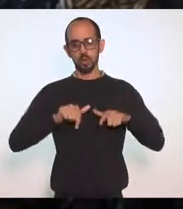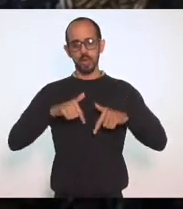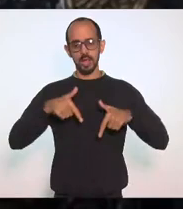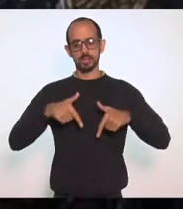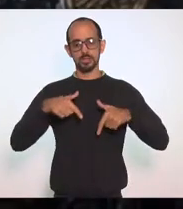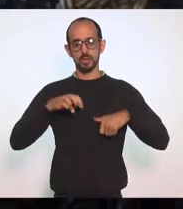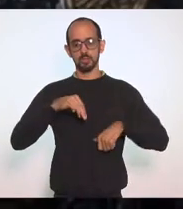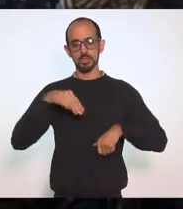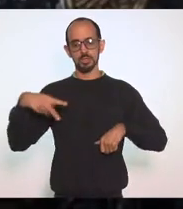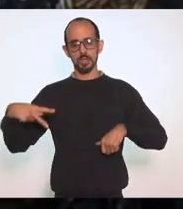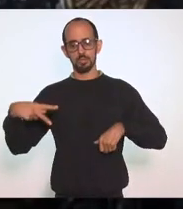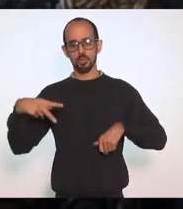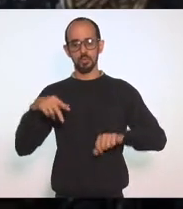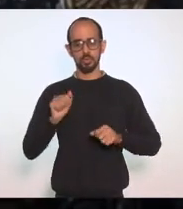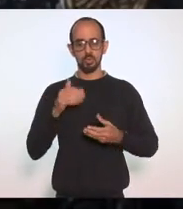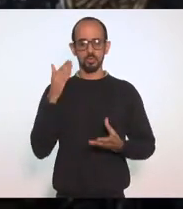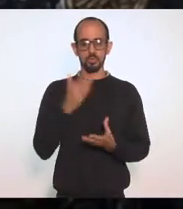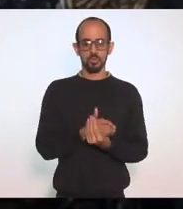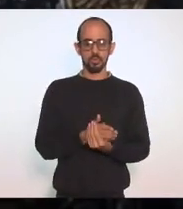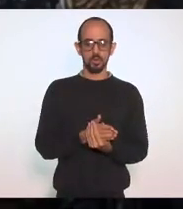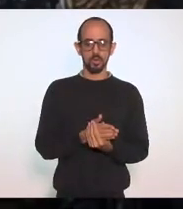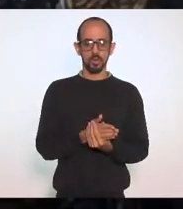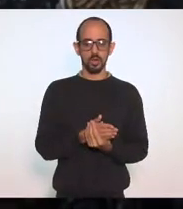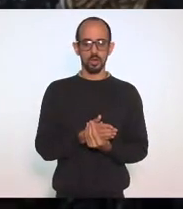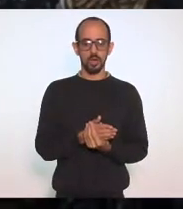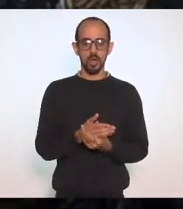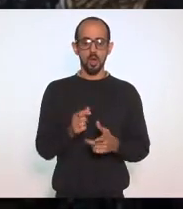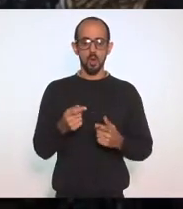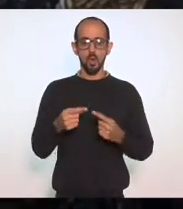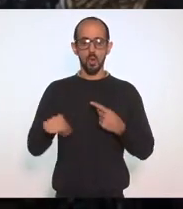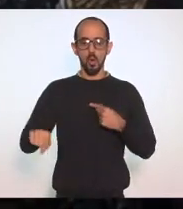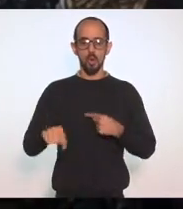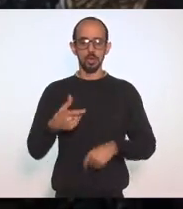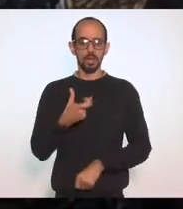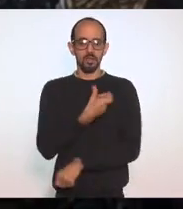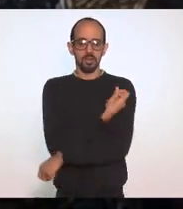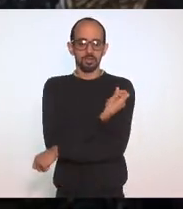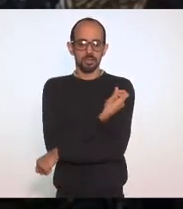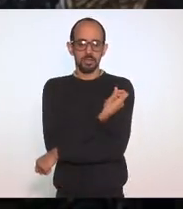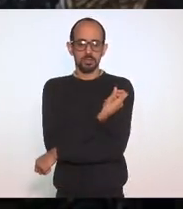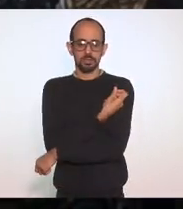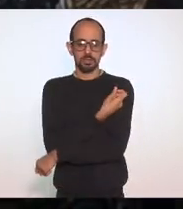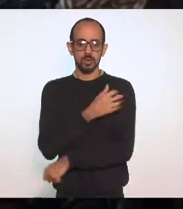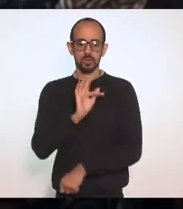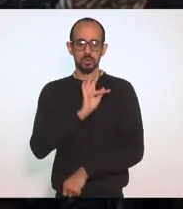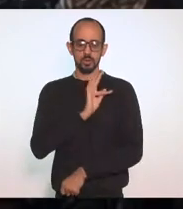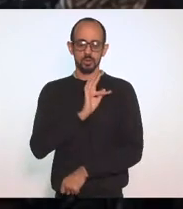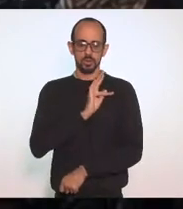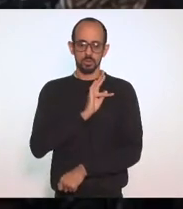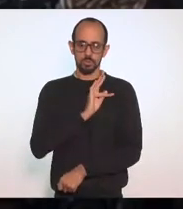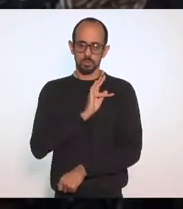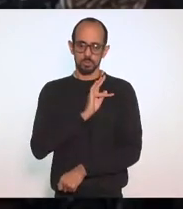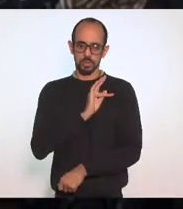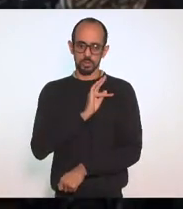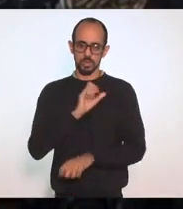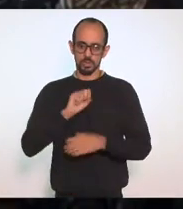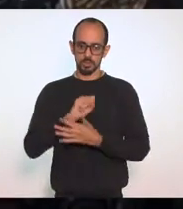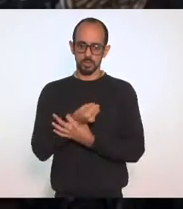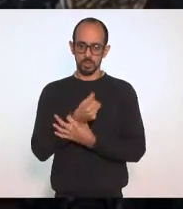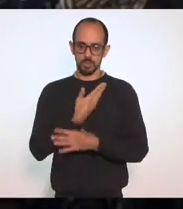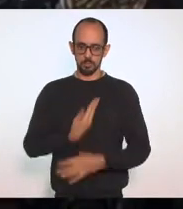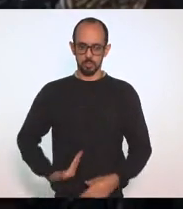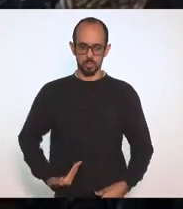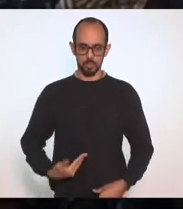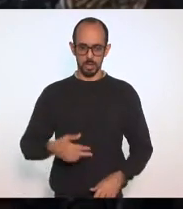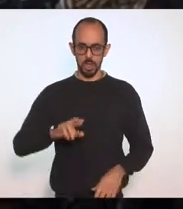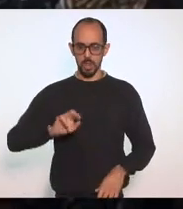entrou na Justiça contra a vacinação da área de segurança pública. Tem que lembrar que não é só a questão